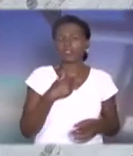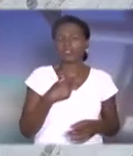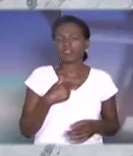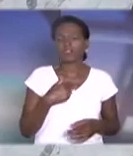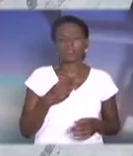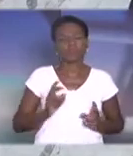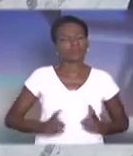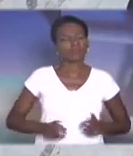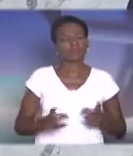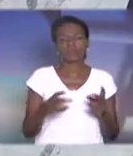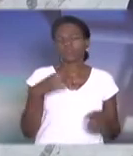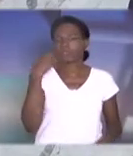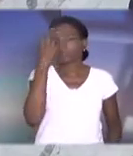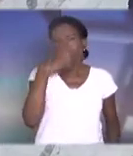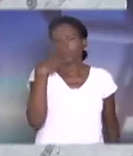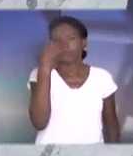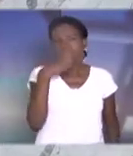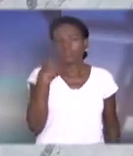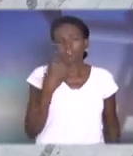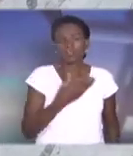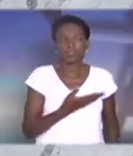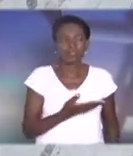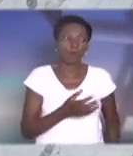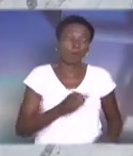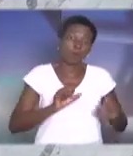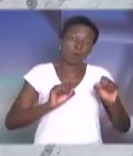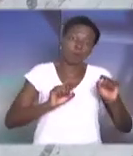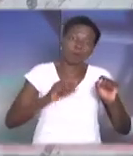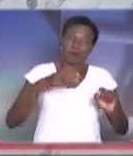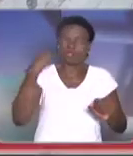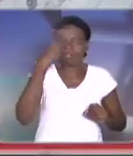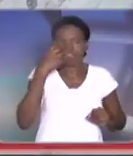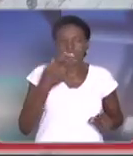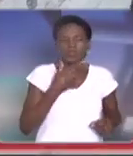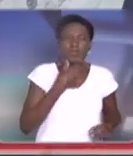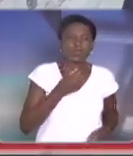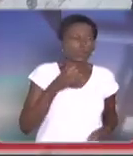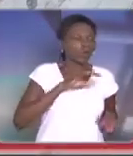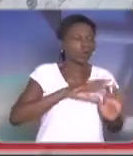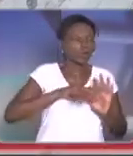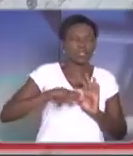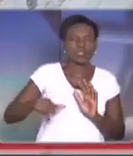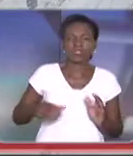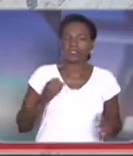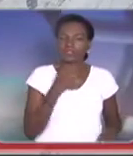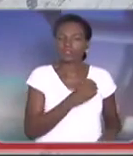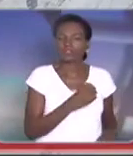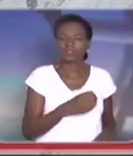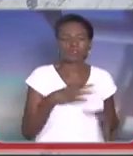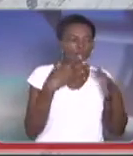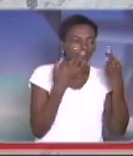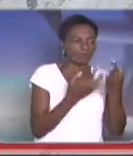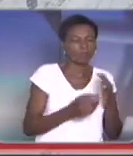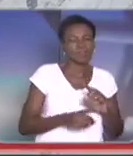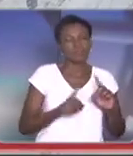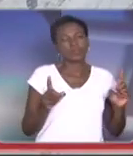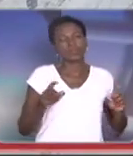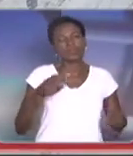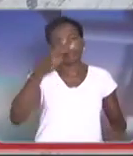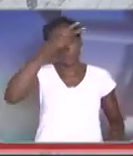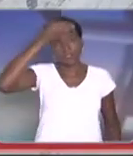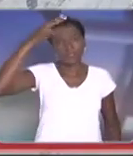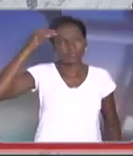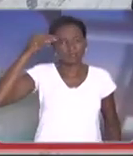apaixonada por você. Pode até ser apaixonada pelo cidadão, como parente, como familiar, mas, senhora prefeita,